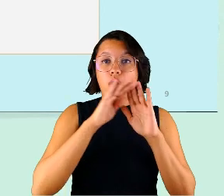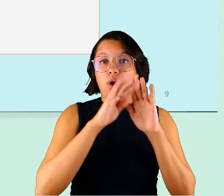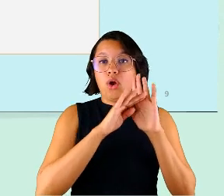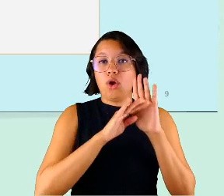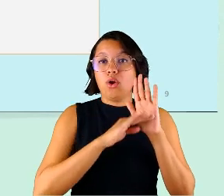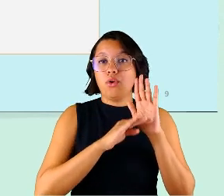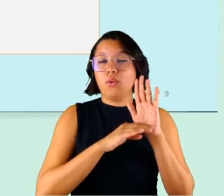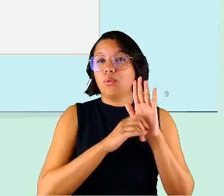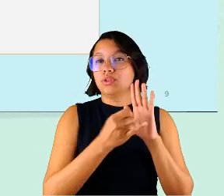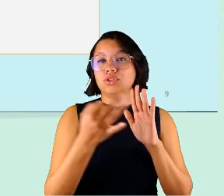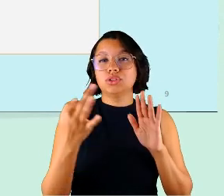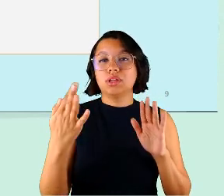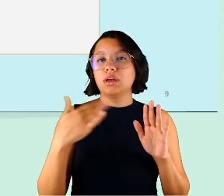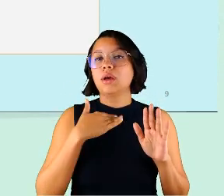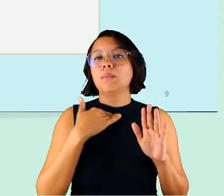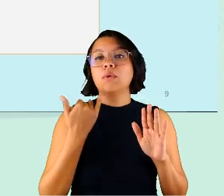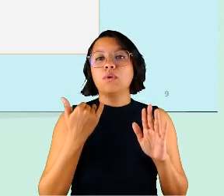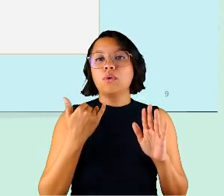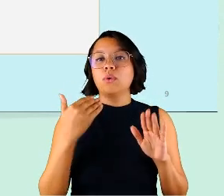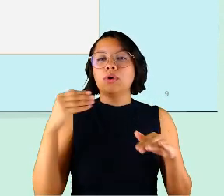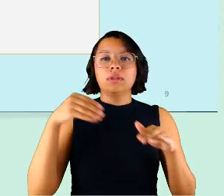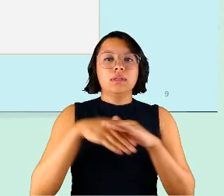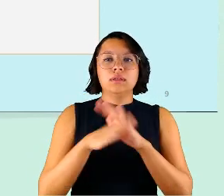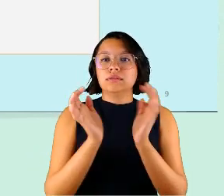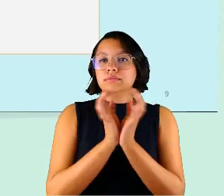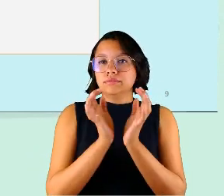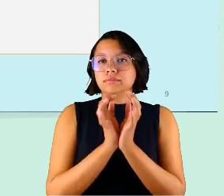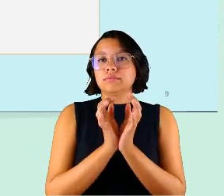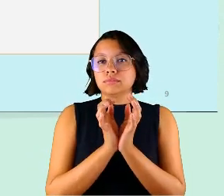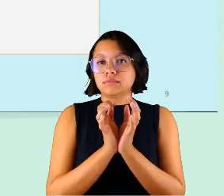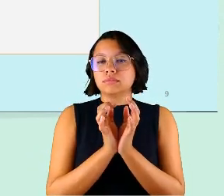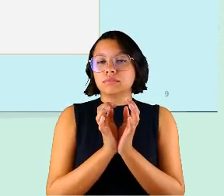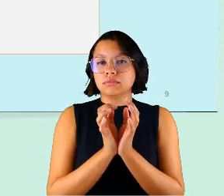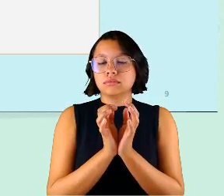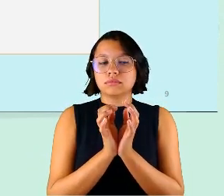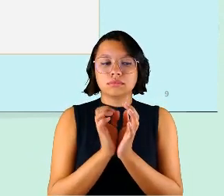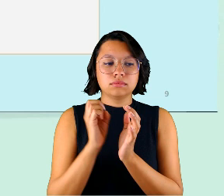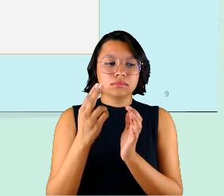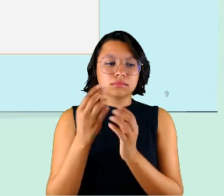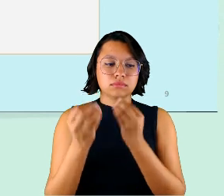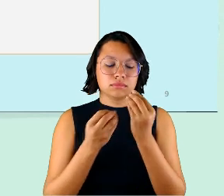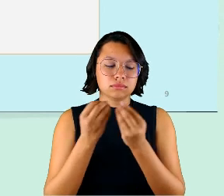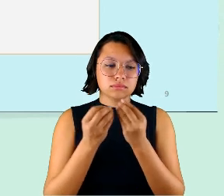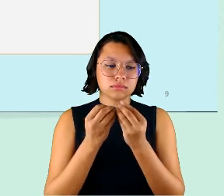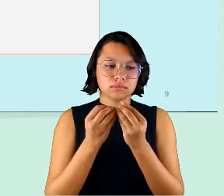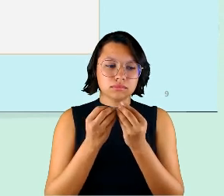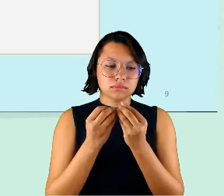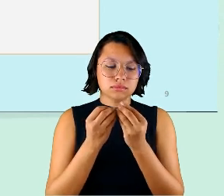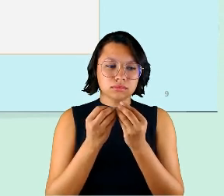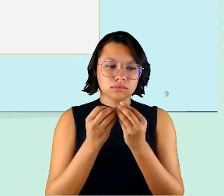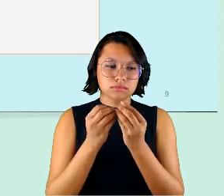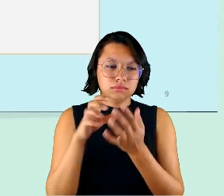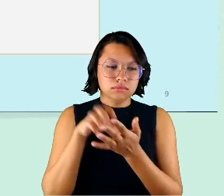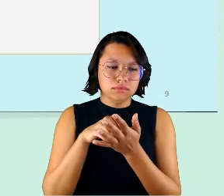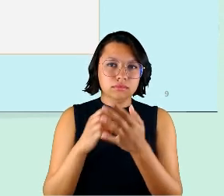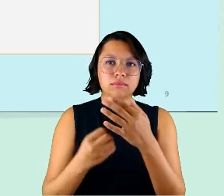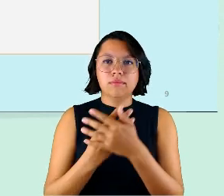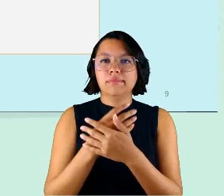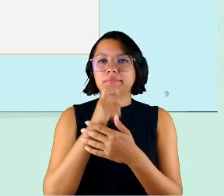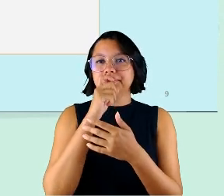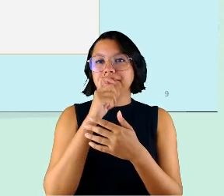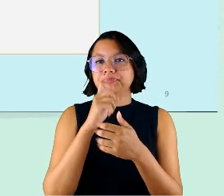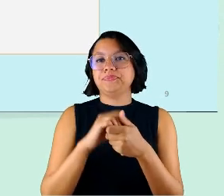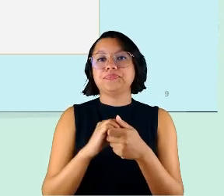escalada de mortes lá inclusive mortes dentro da equipe do grupo então como isso as organizações foram criando